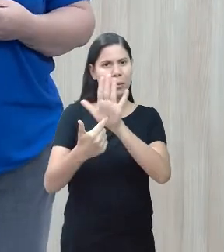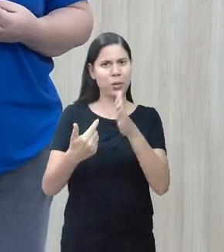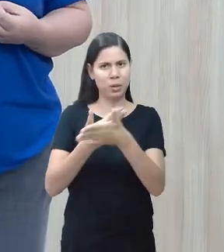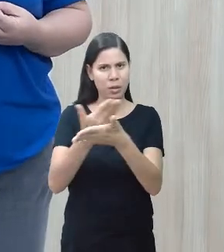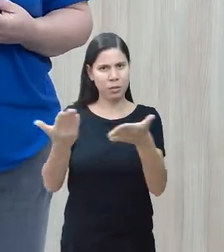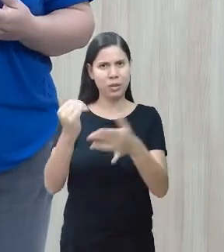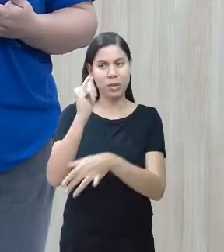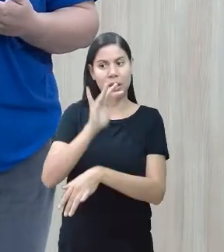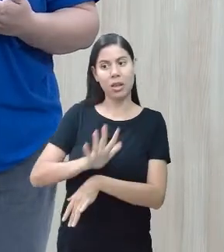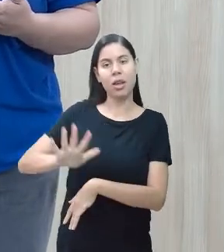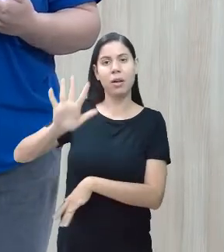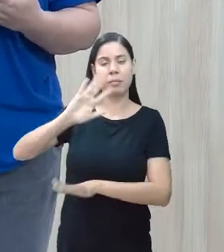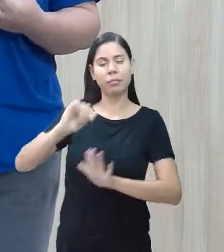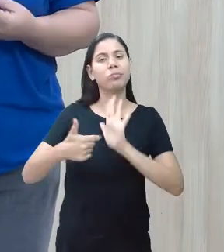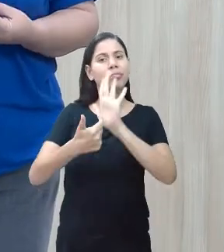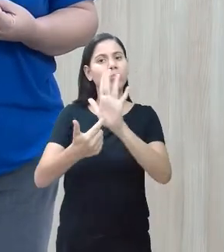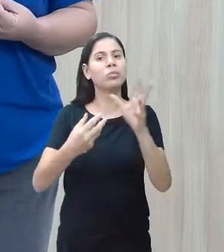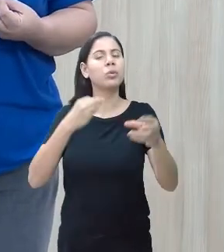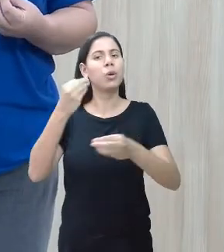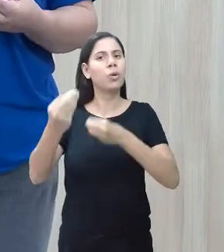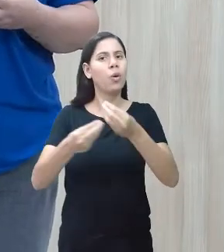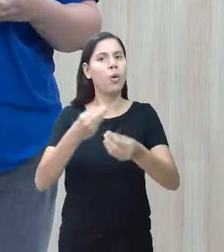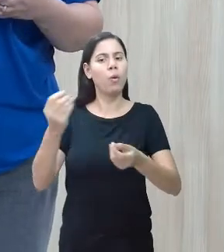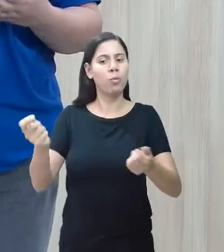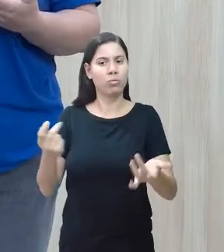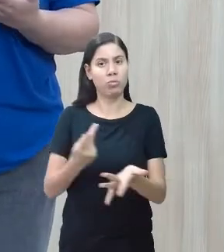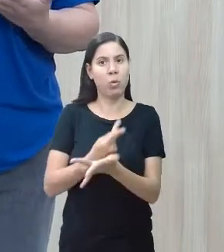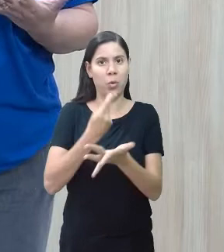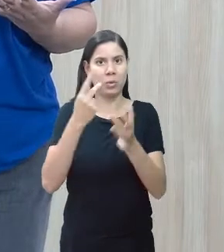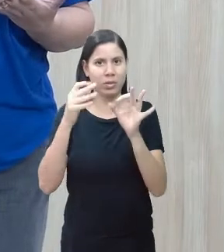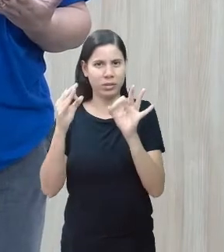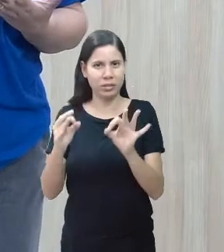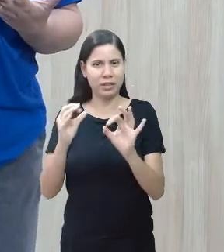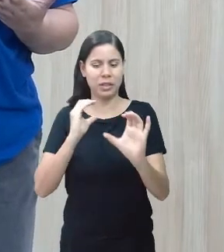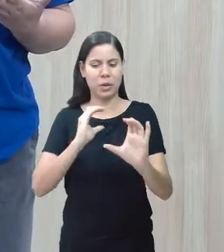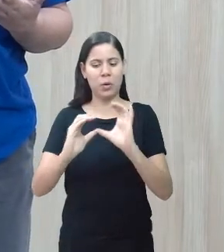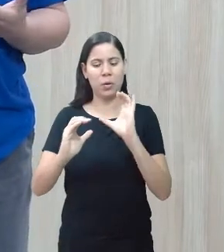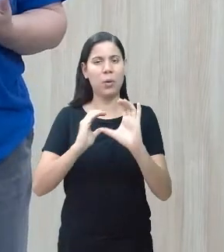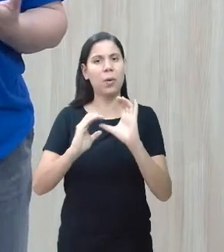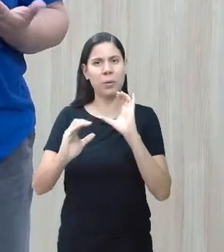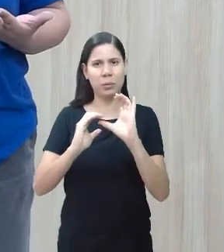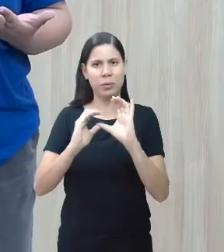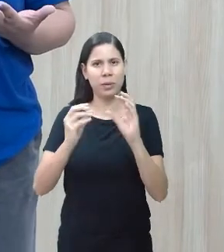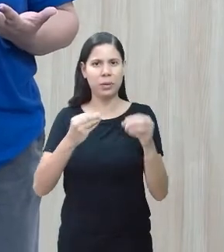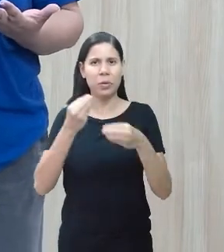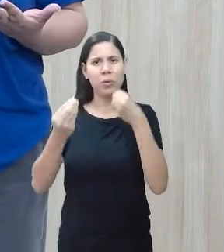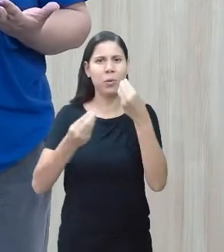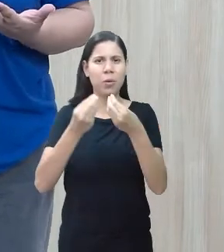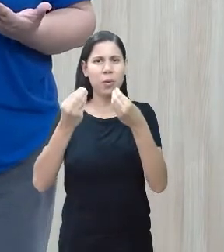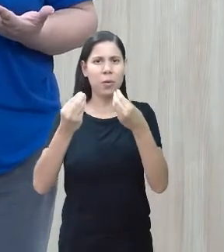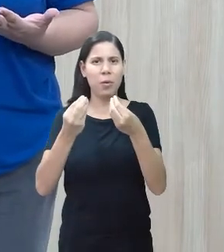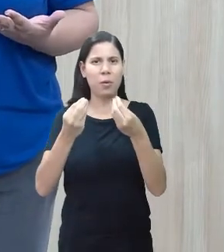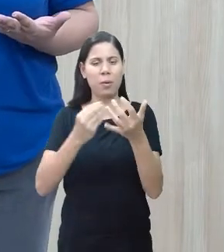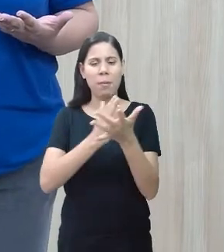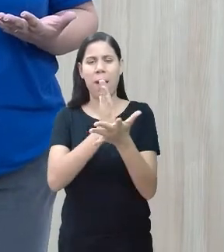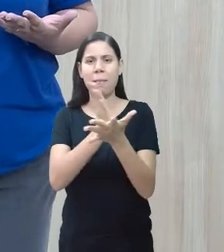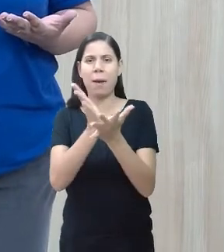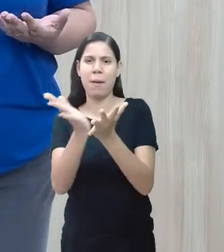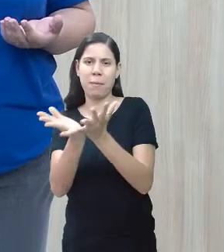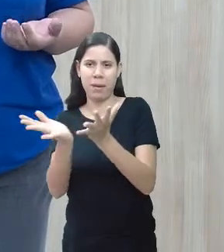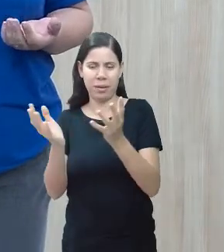mostrar imagens de como se dá, como fica essa prancha de comunicação